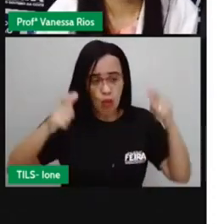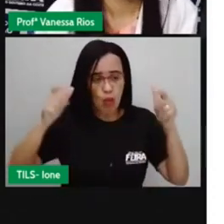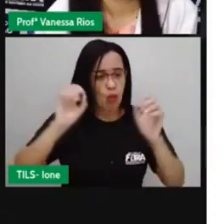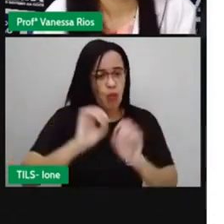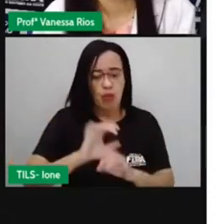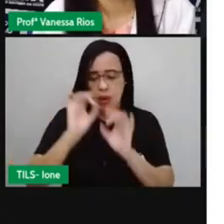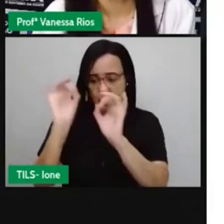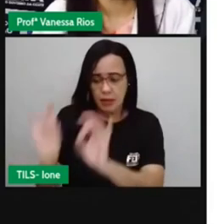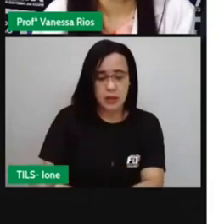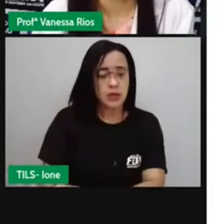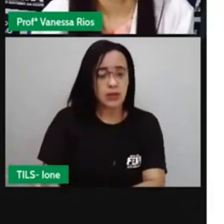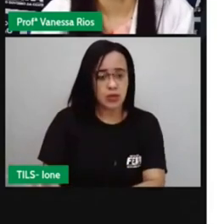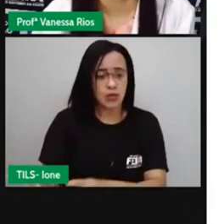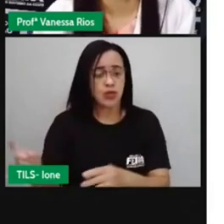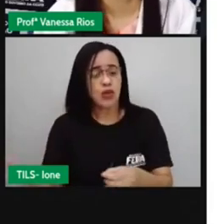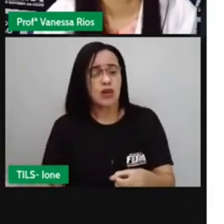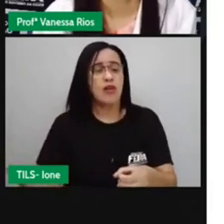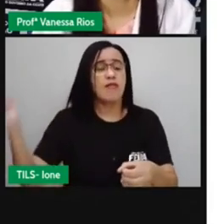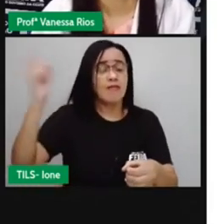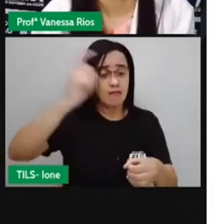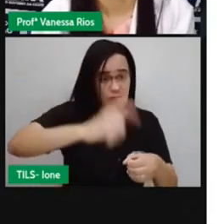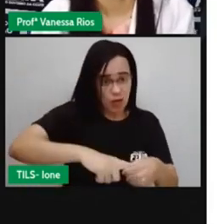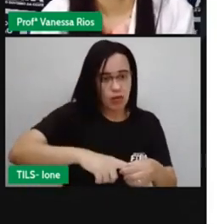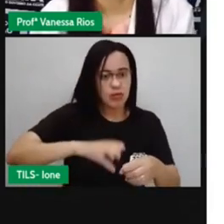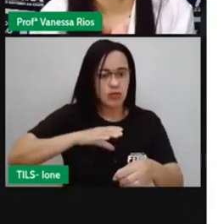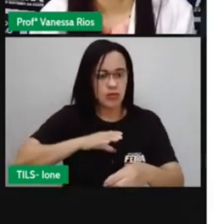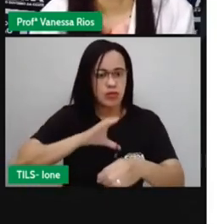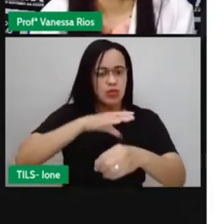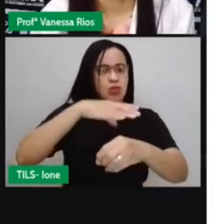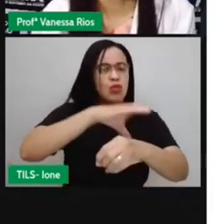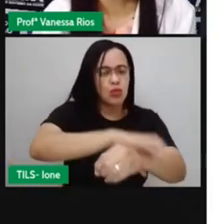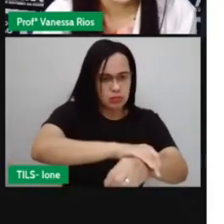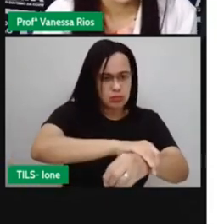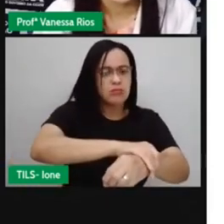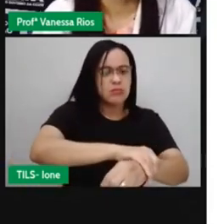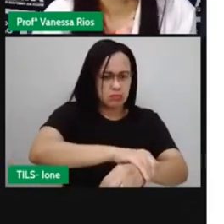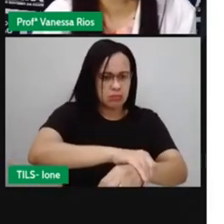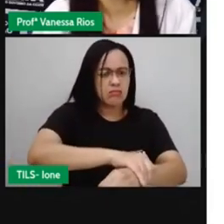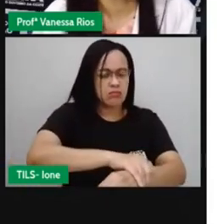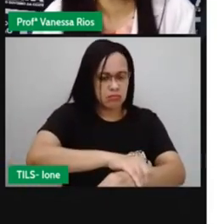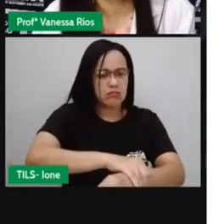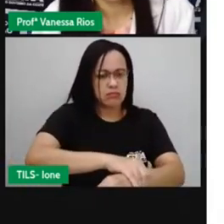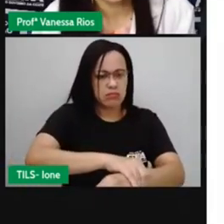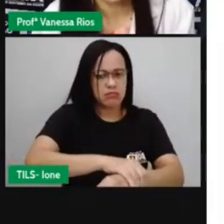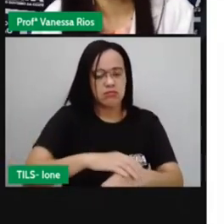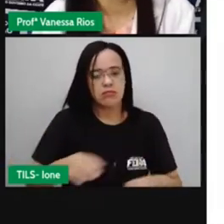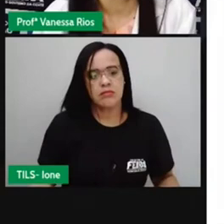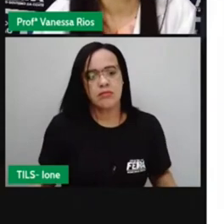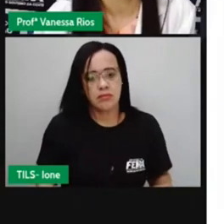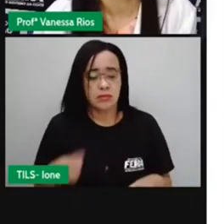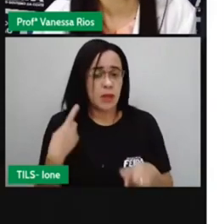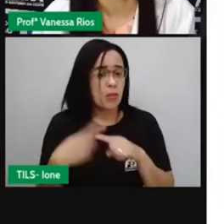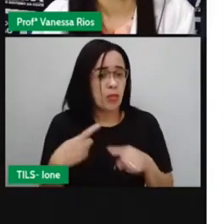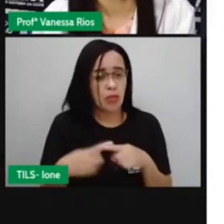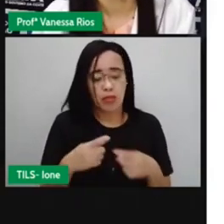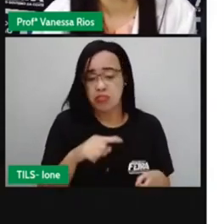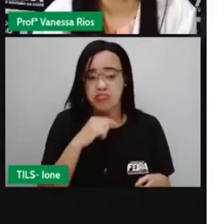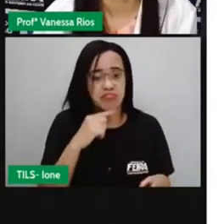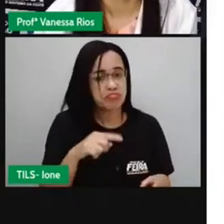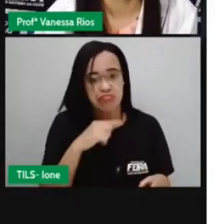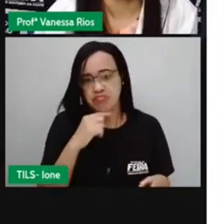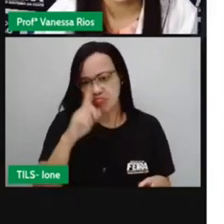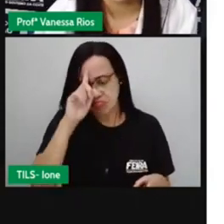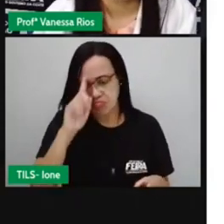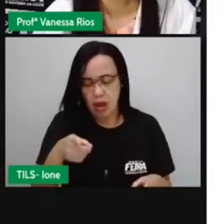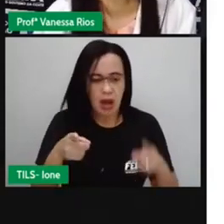atrás, mas aí nesse momento onde as coisas começaram a sair, né, um pouco do seu poder, e as pessoas começaram